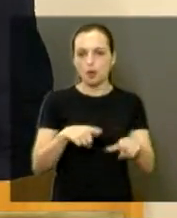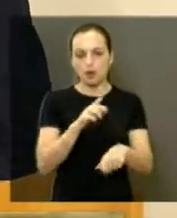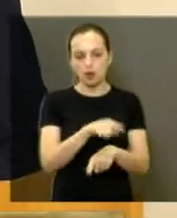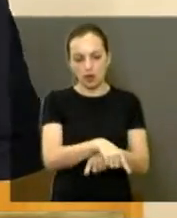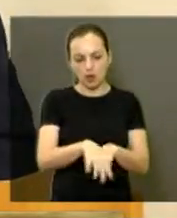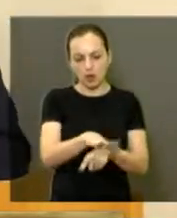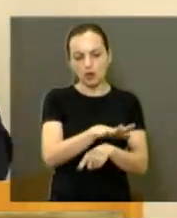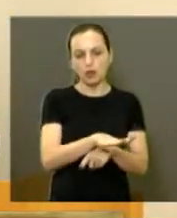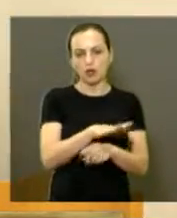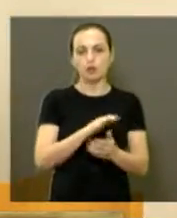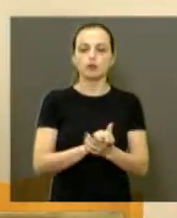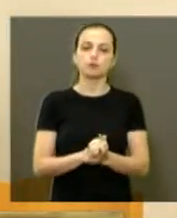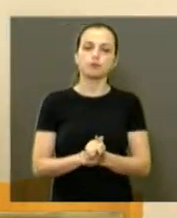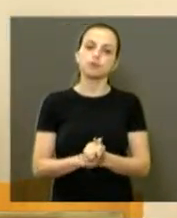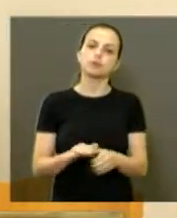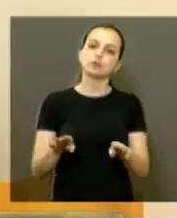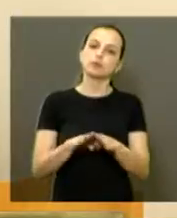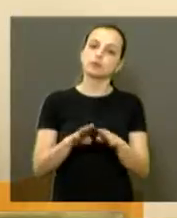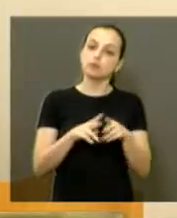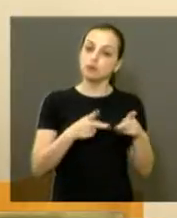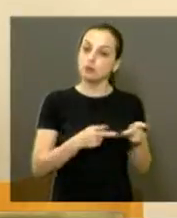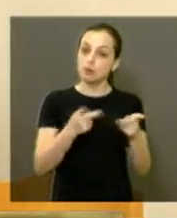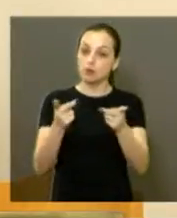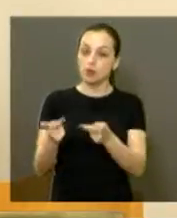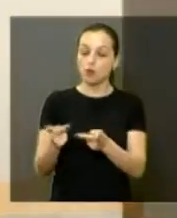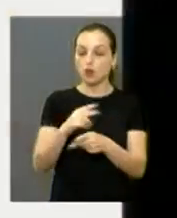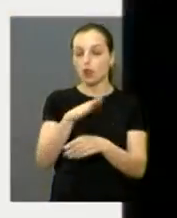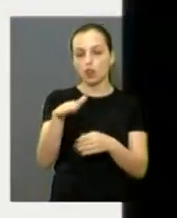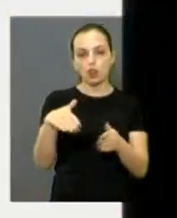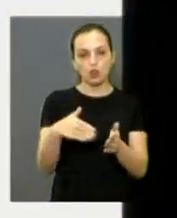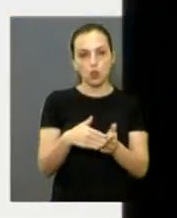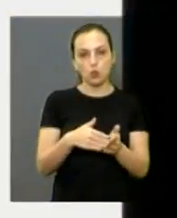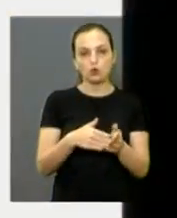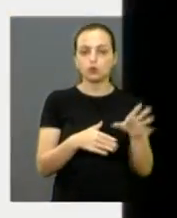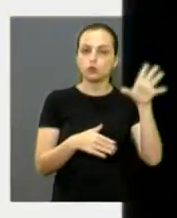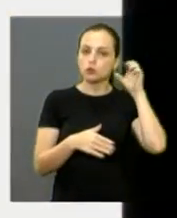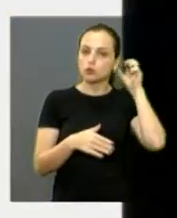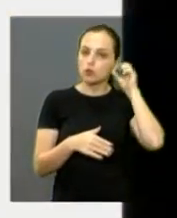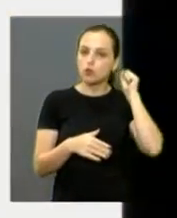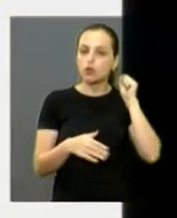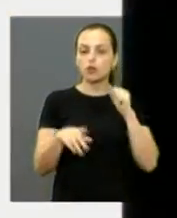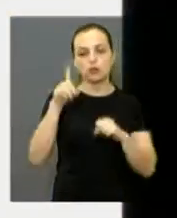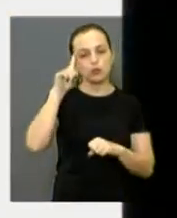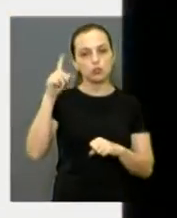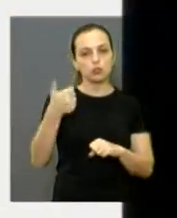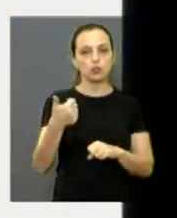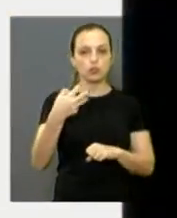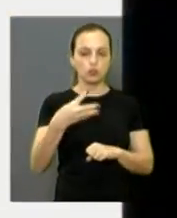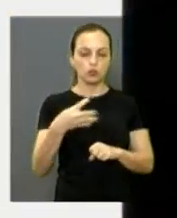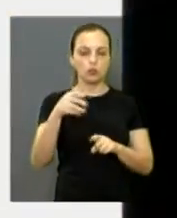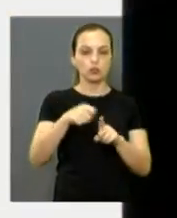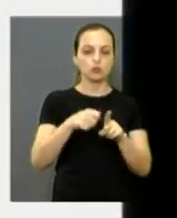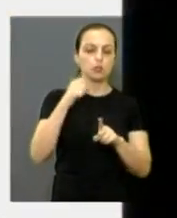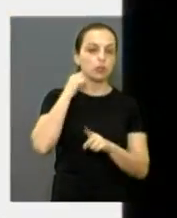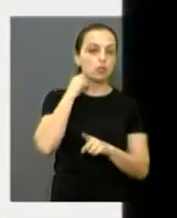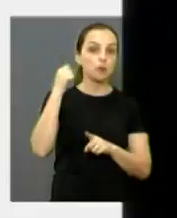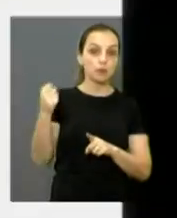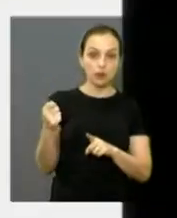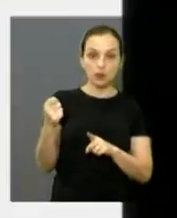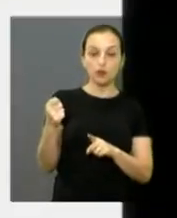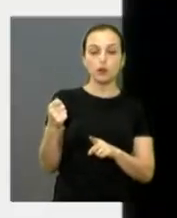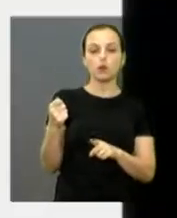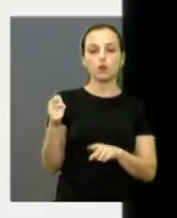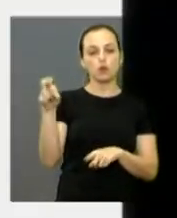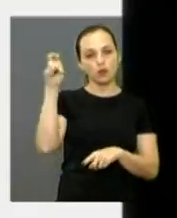espaço. Gostaria também de fazer um convite a todos que não estão nos ouvindo, que no dia 14 agora, desse mês,